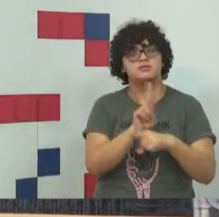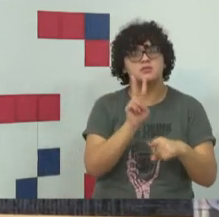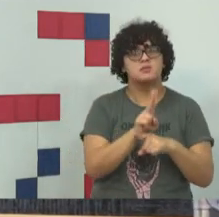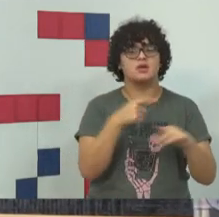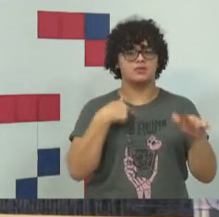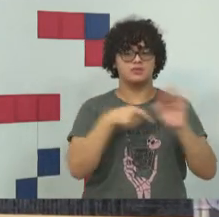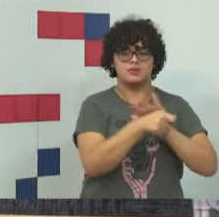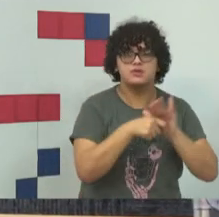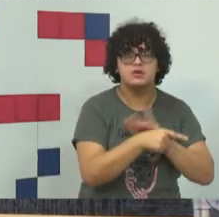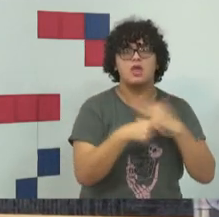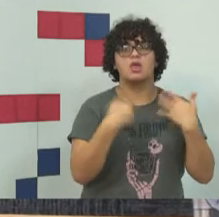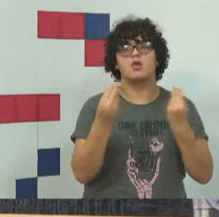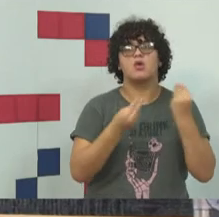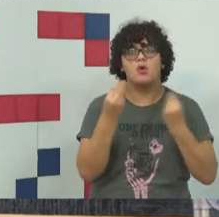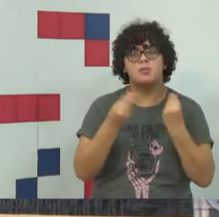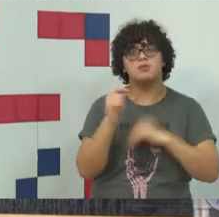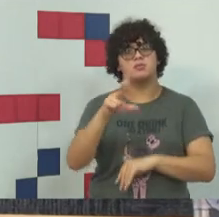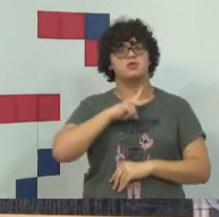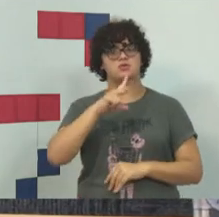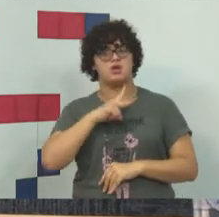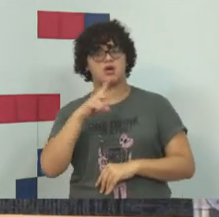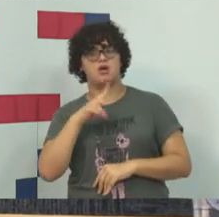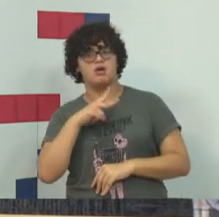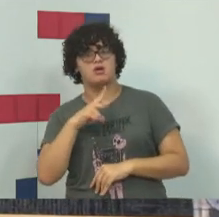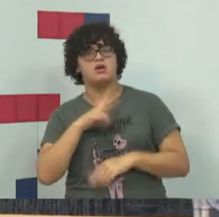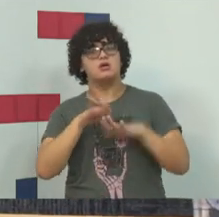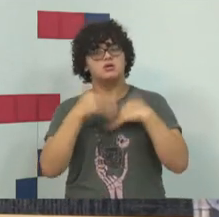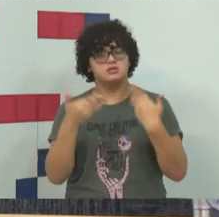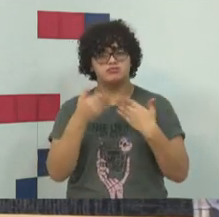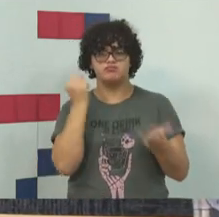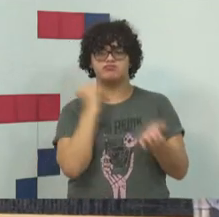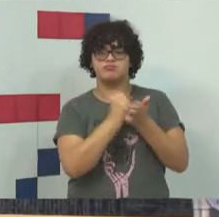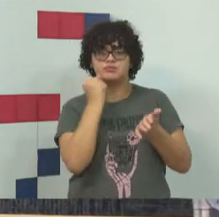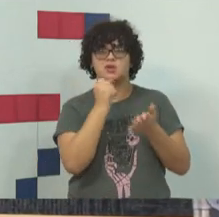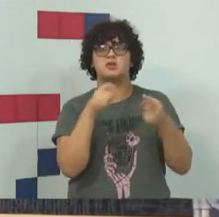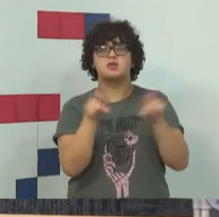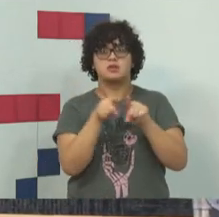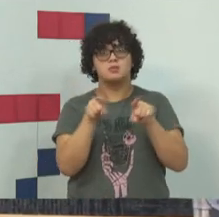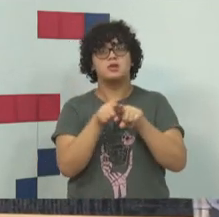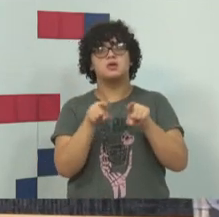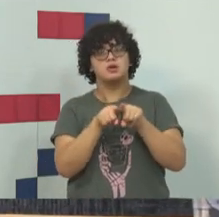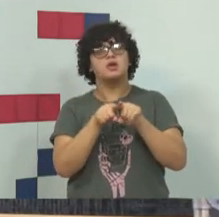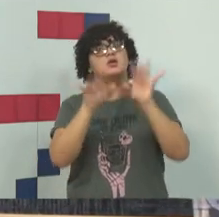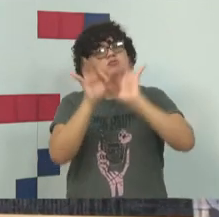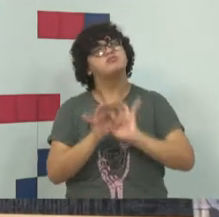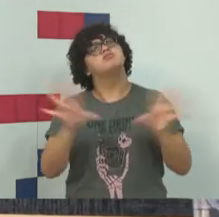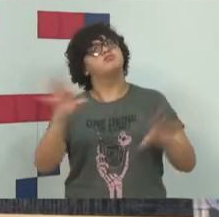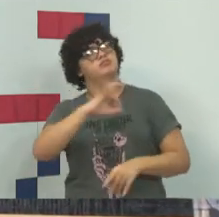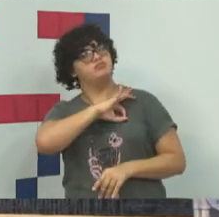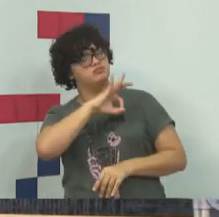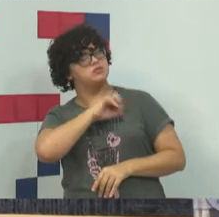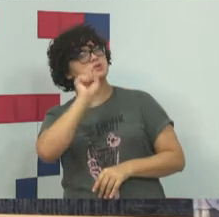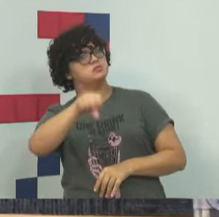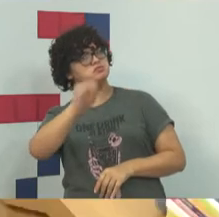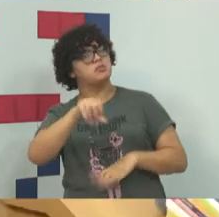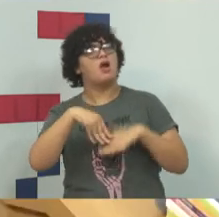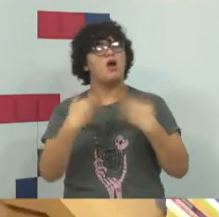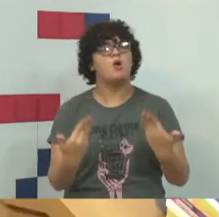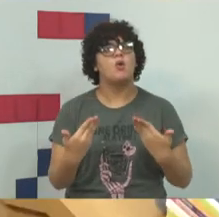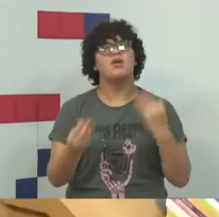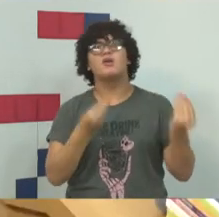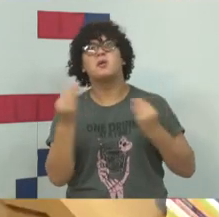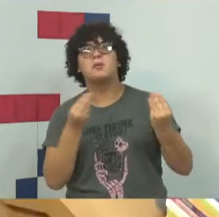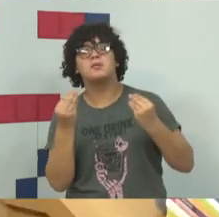investigações privadas validadas pela autoridade policial. Eu